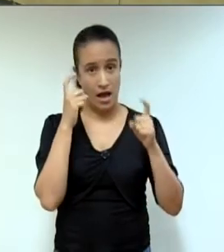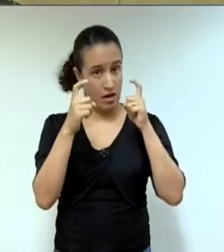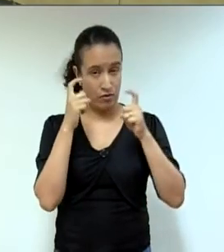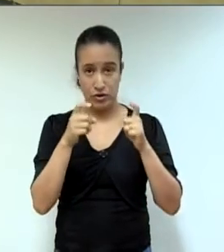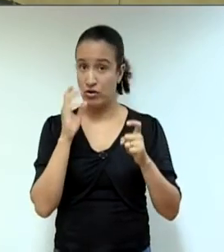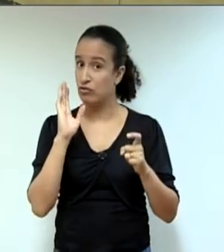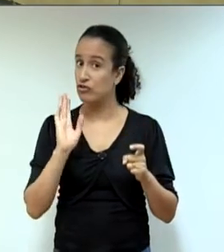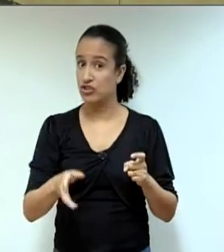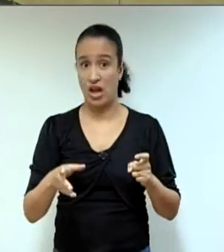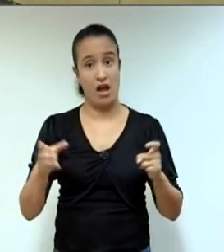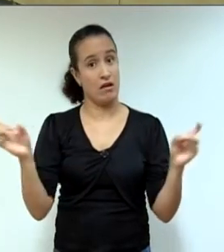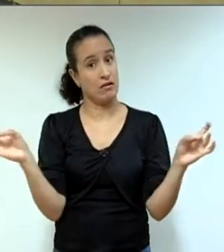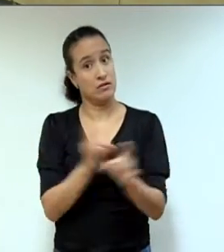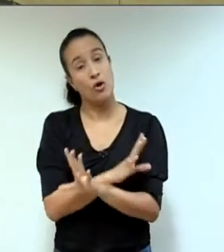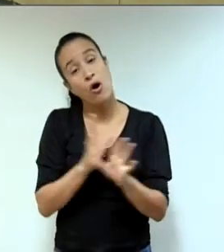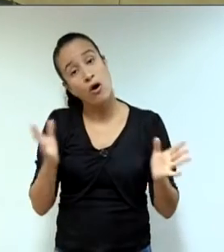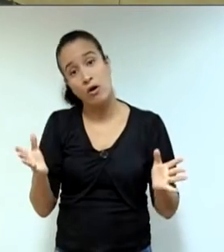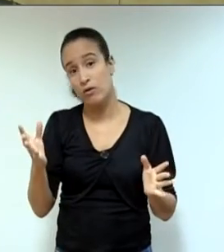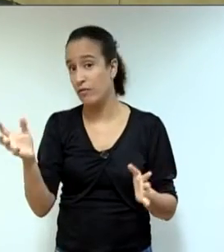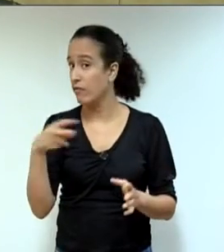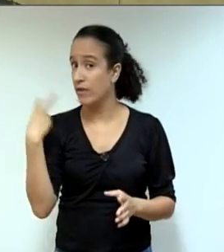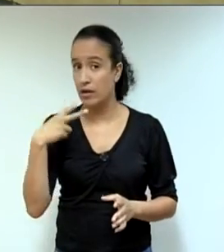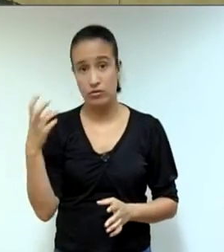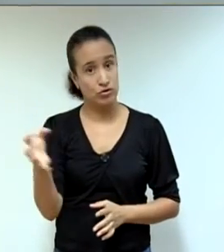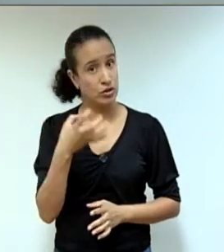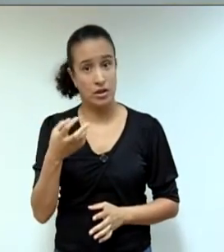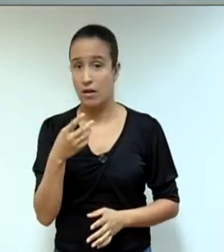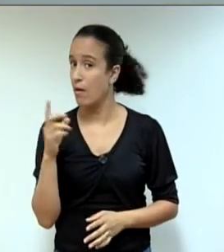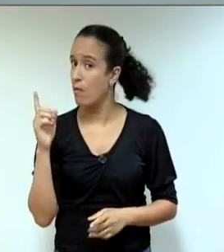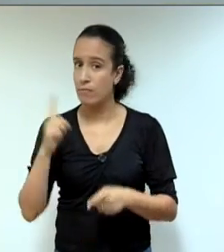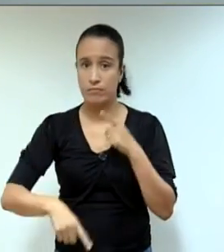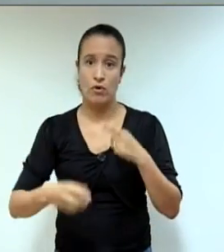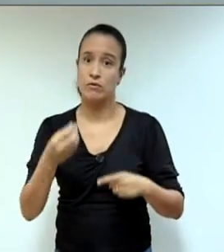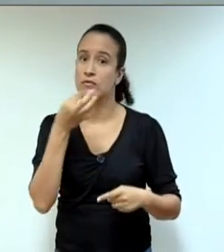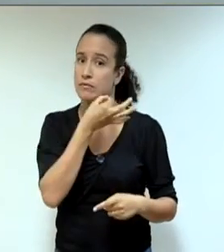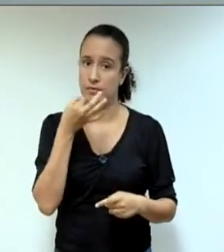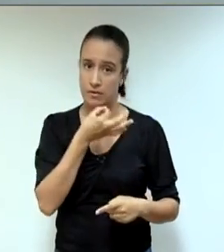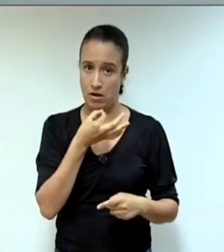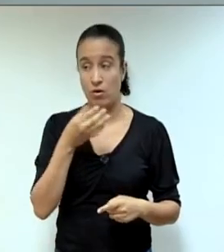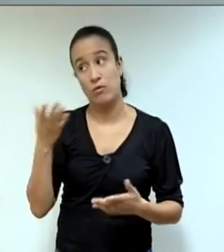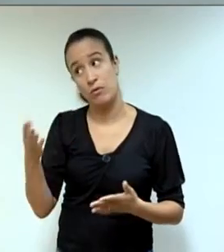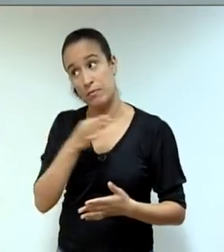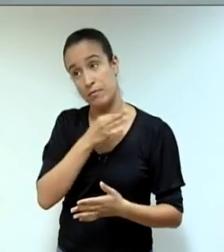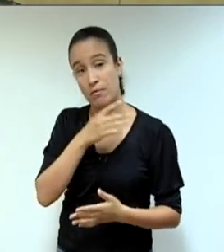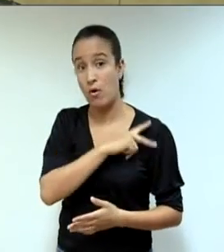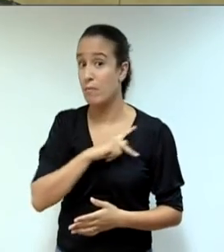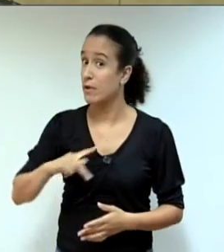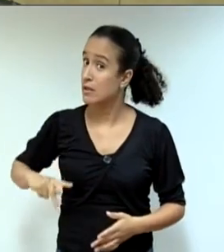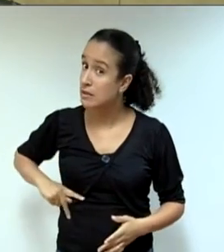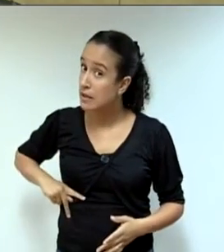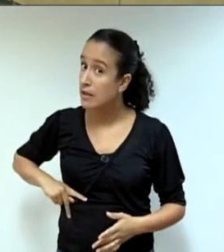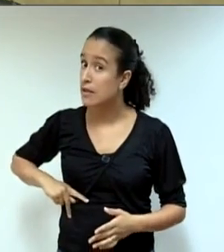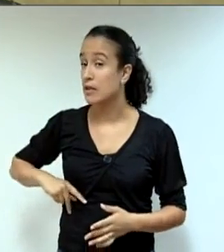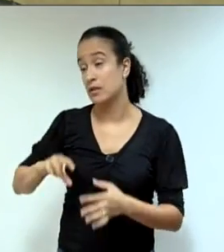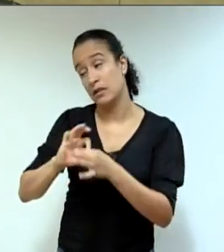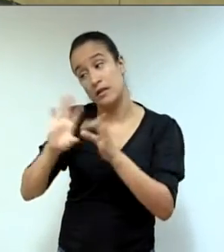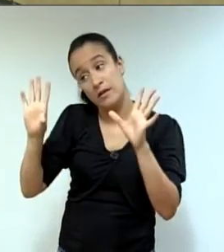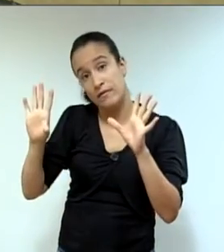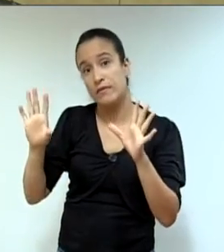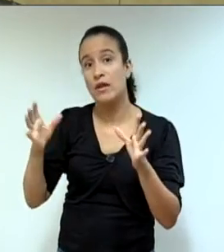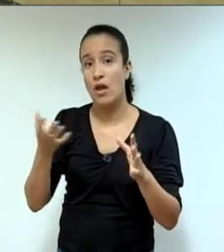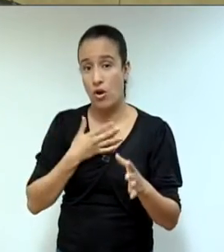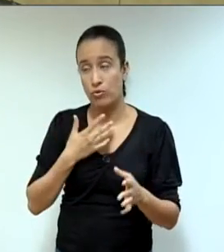vereador Tiguíra usar a palavra. Sr. Presidente, quem delibera é o presidente e eu estou pedindo a palavra... quem delibera é o regimento interno, colega.